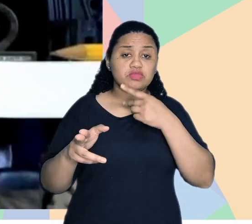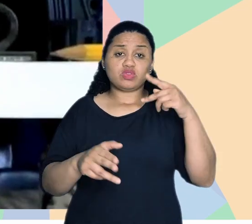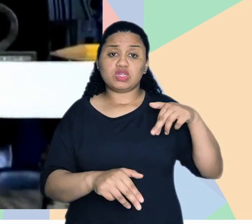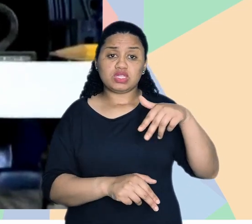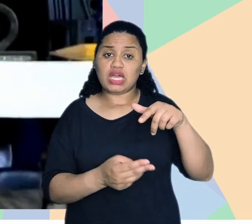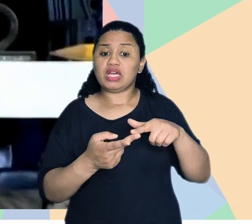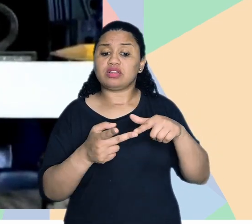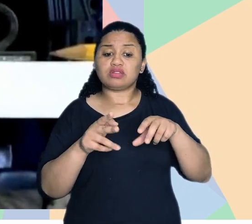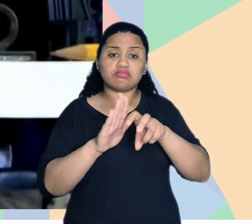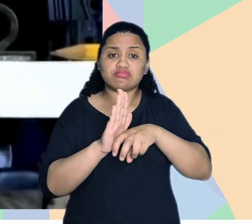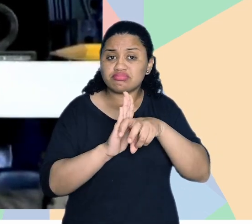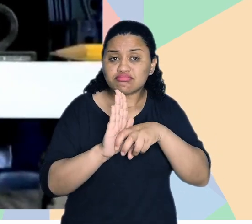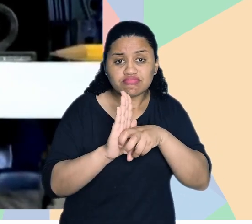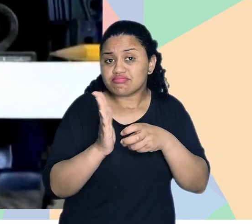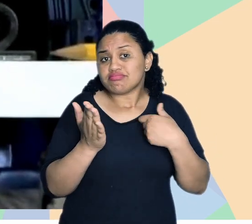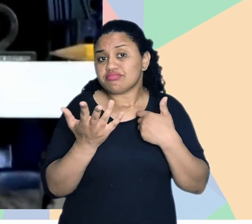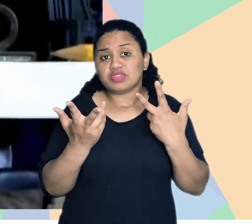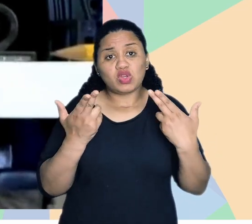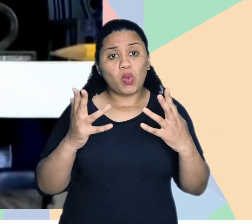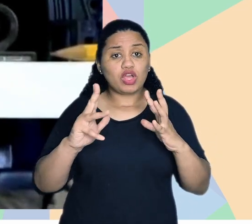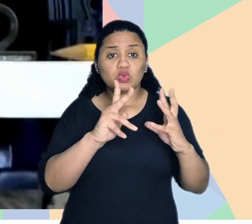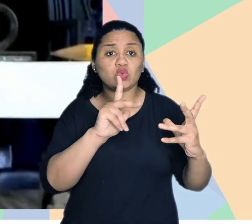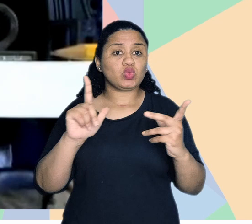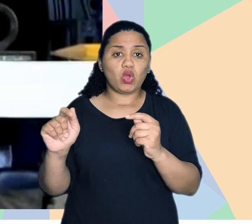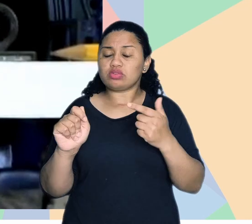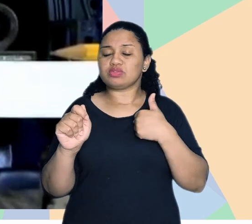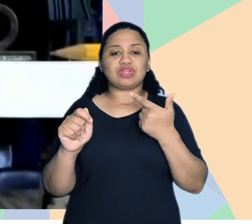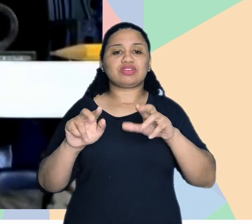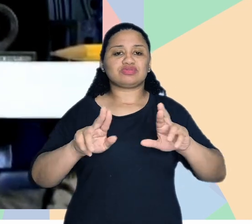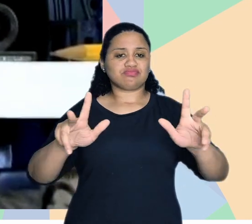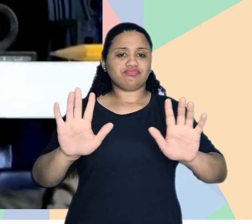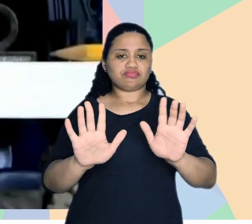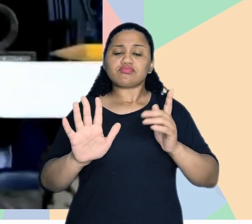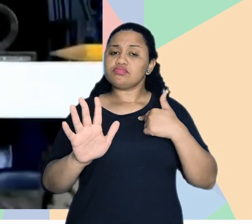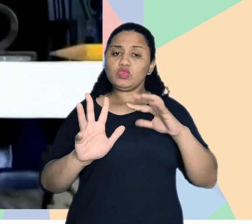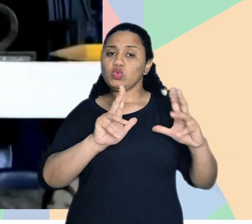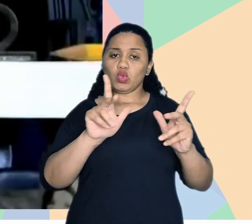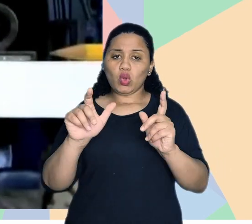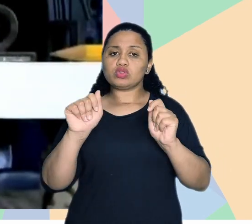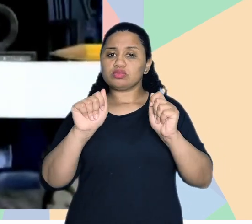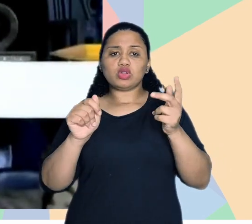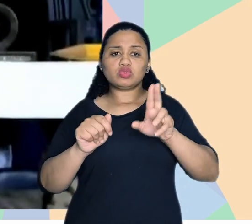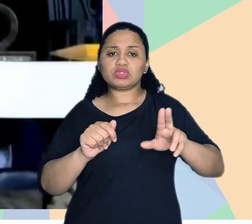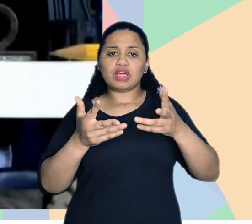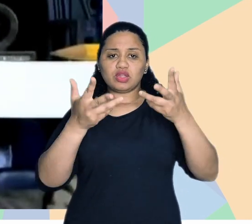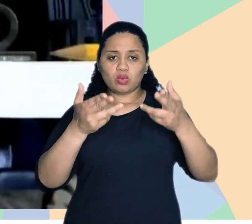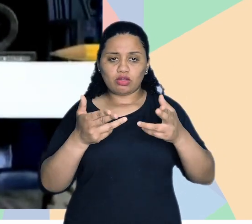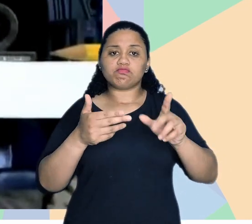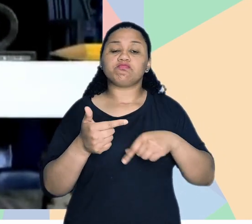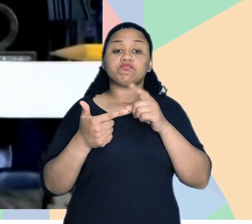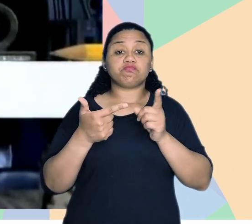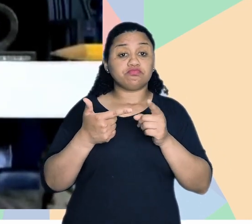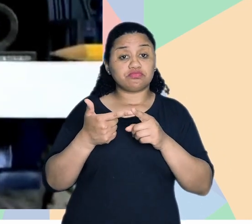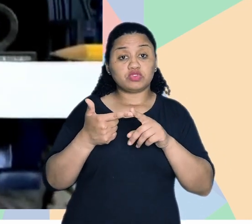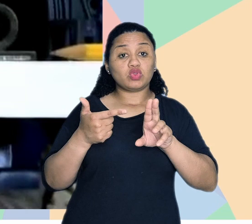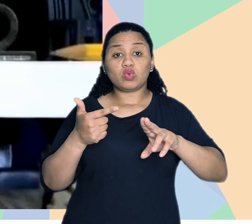Pessoas caminhando, pessoas sobre rodas, é tudo igual, não tem diferenciação. É o uso equitativo. O segundo